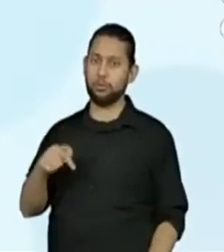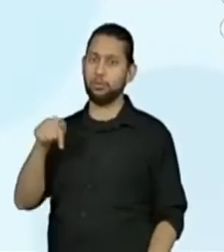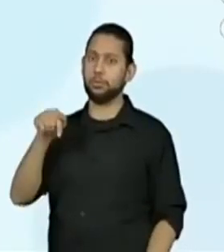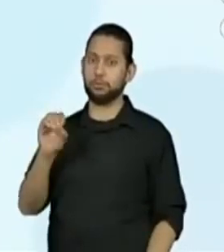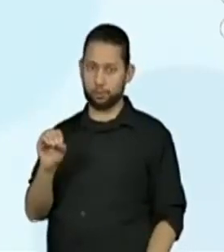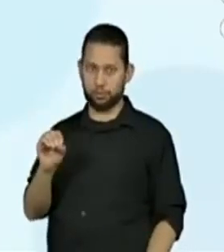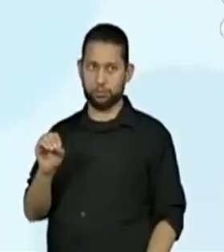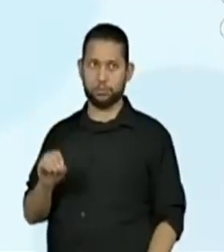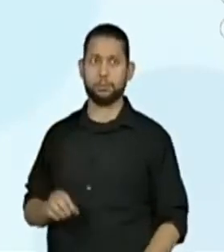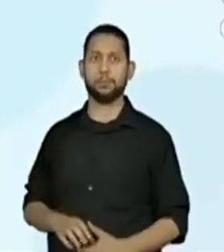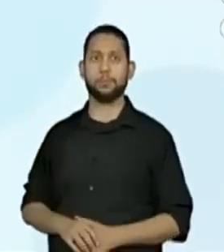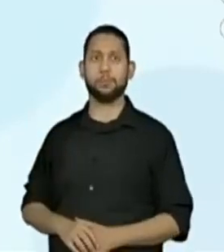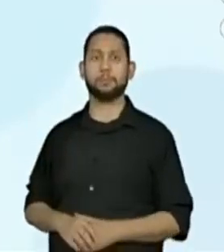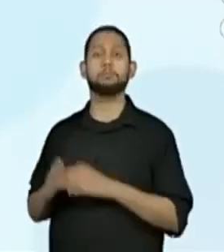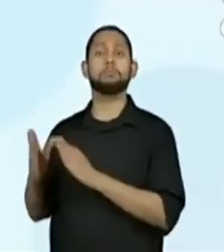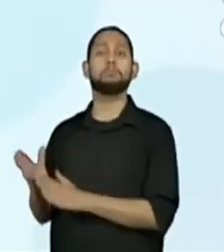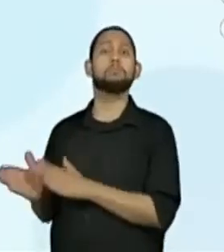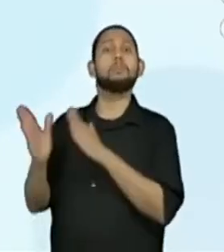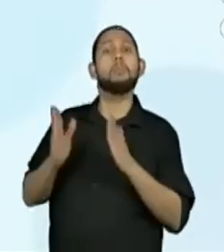,70 centímetros.